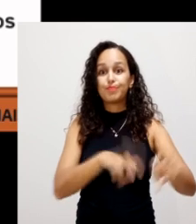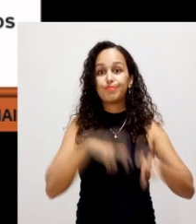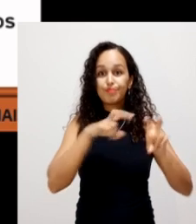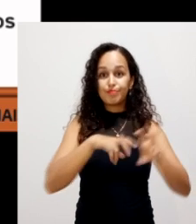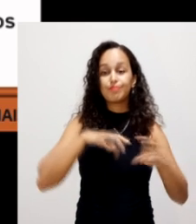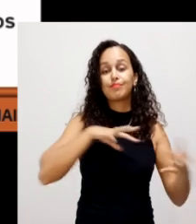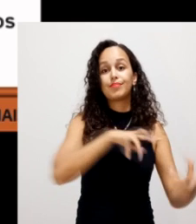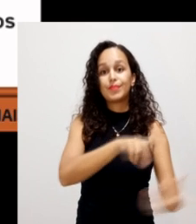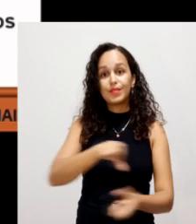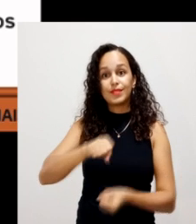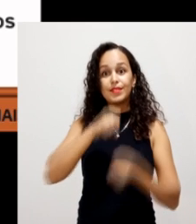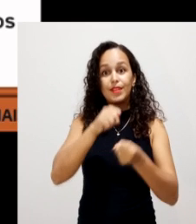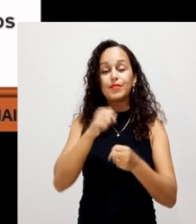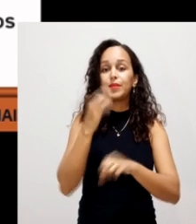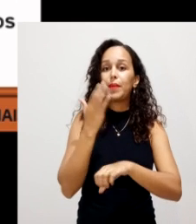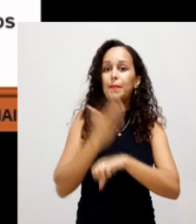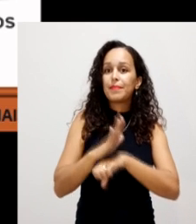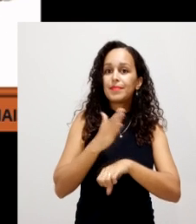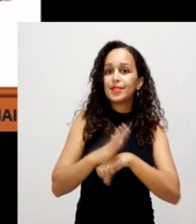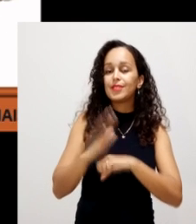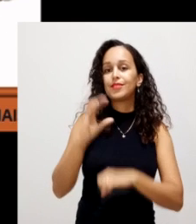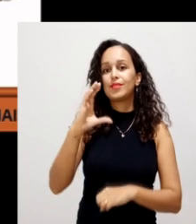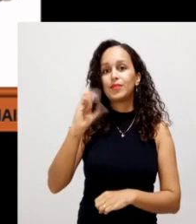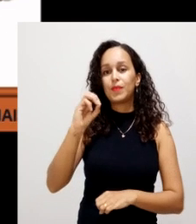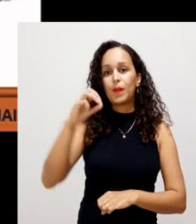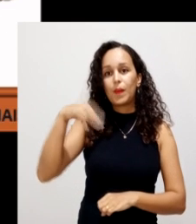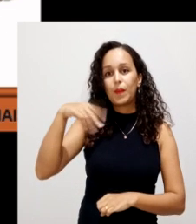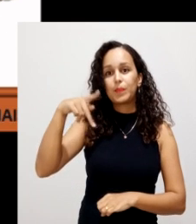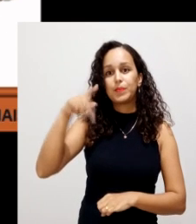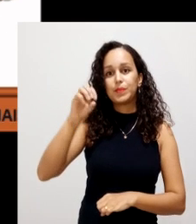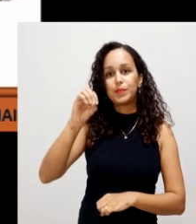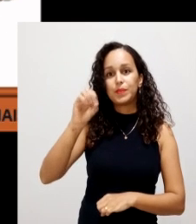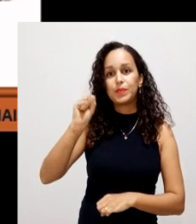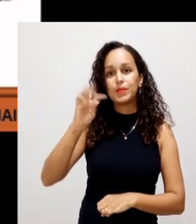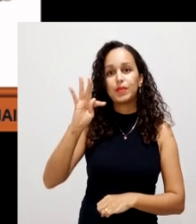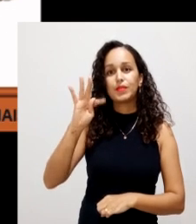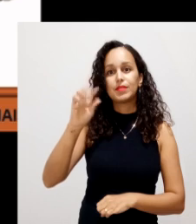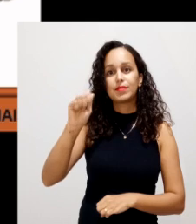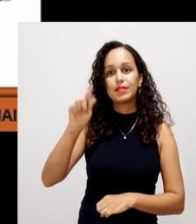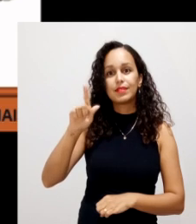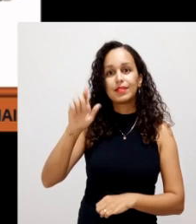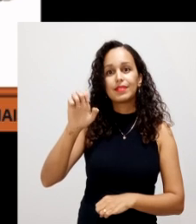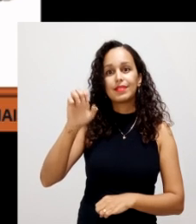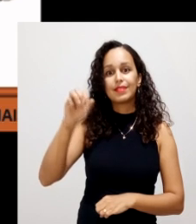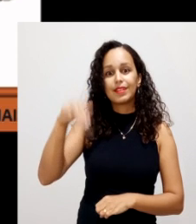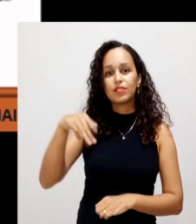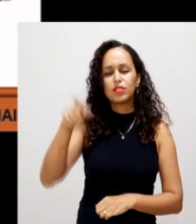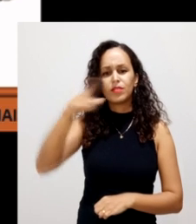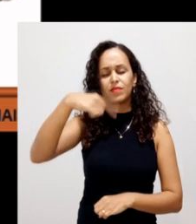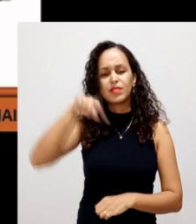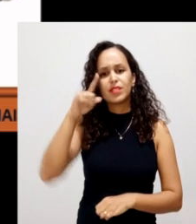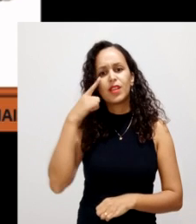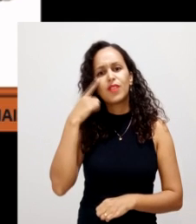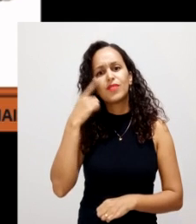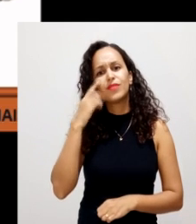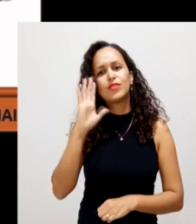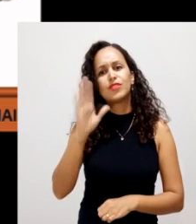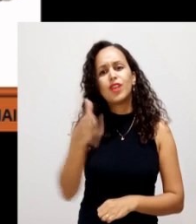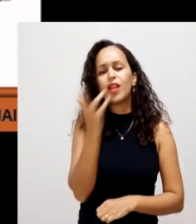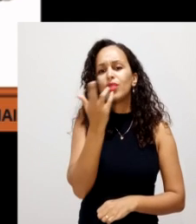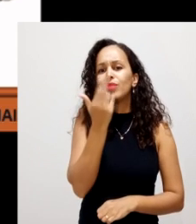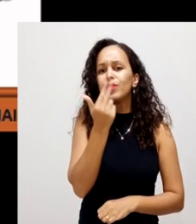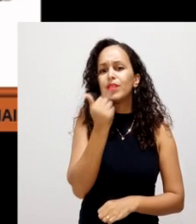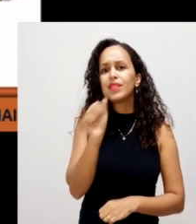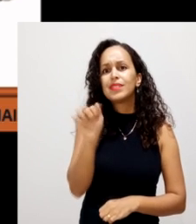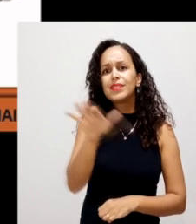sustentável com a prática da compostagem. Não sei se vocês já ouviram falar sobre o esgotamento do conteúdo de